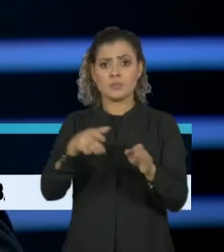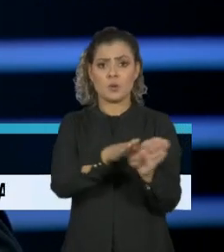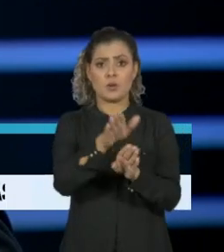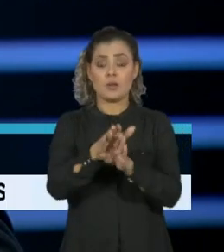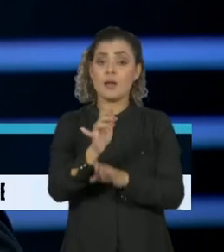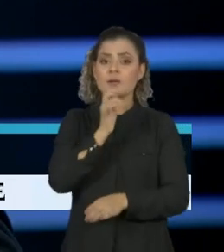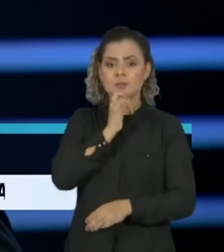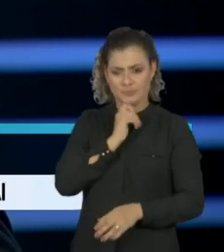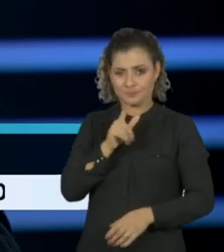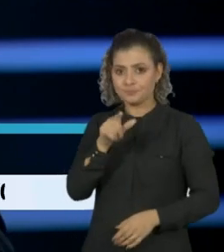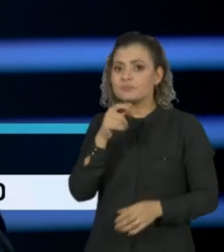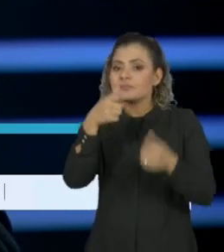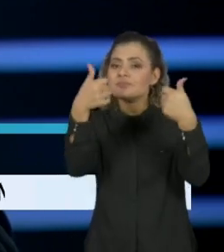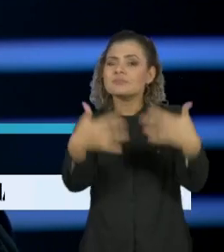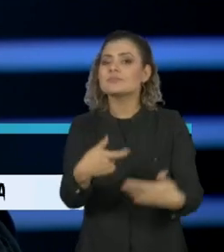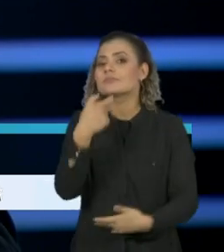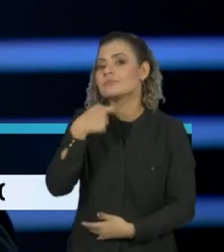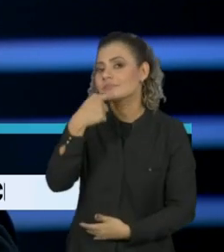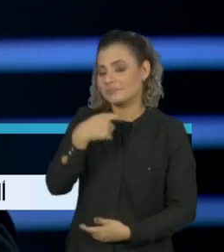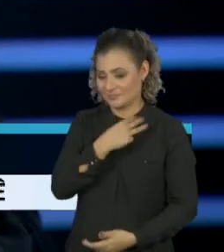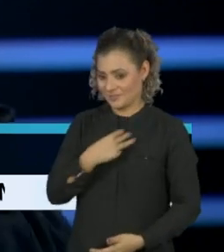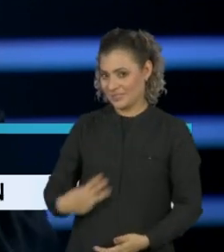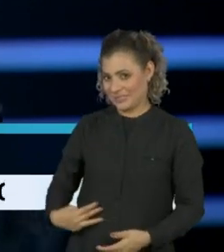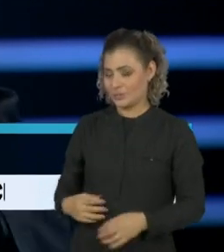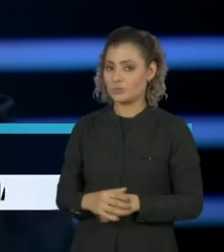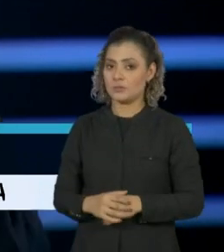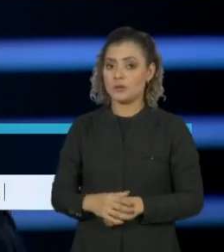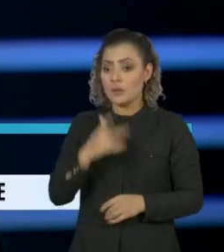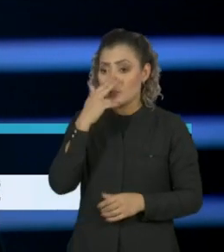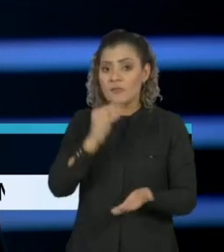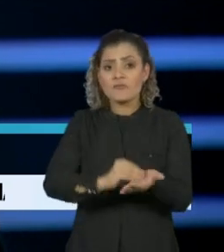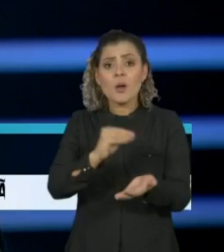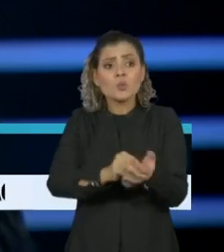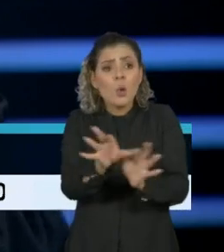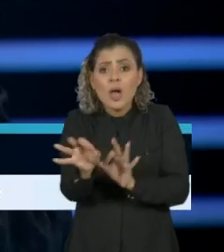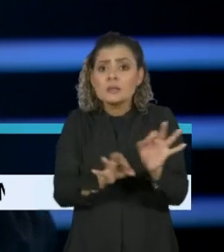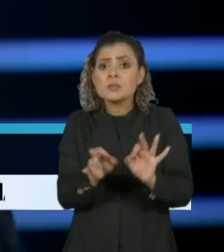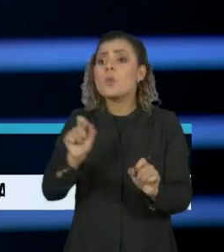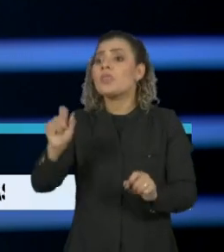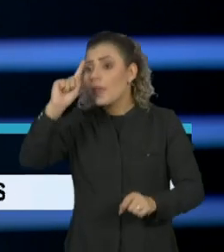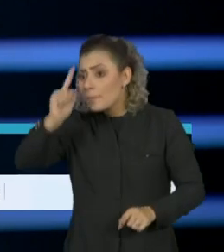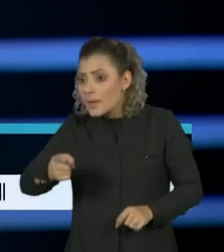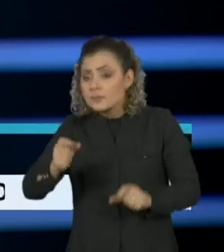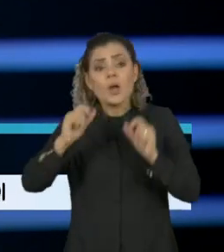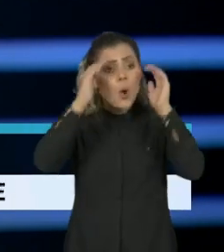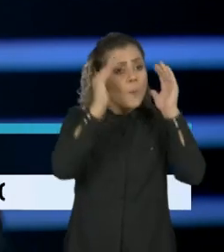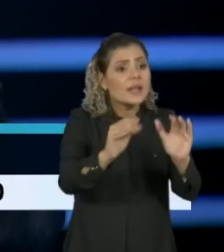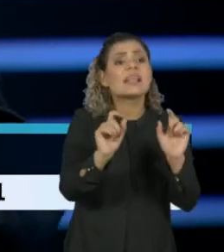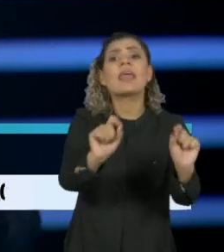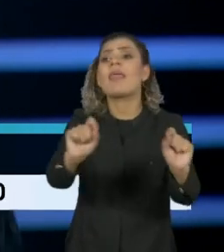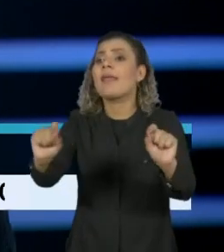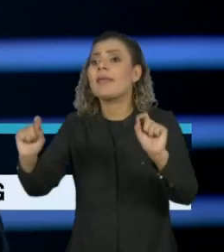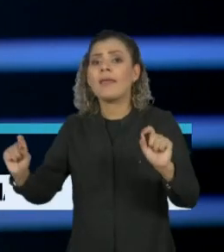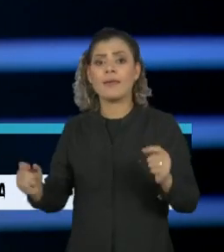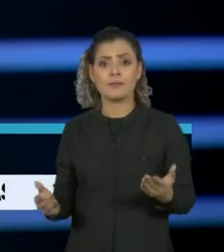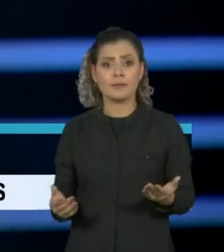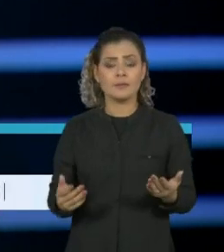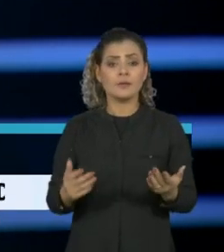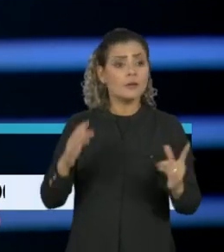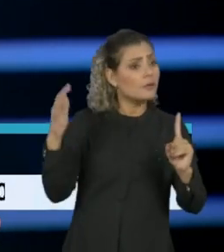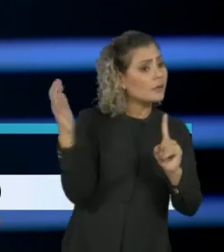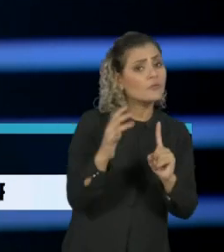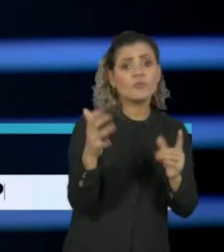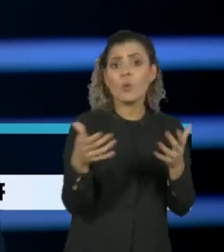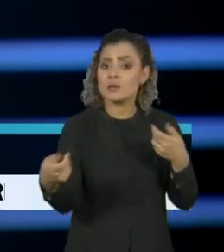Mandetta, quer dizer, logo no começo do jornal. E essa desorganização e essa briga política contamina